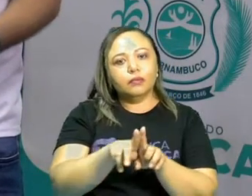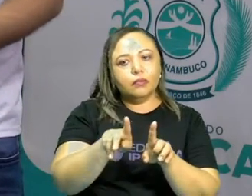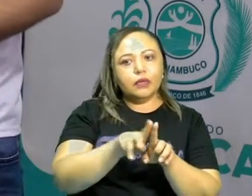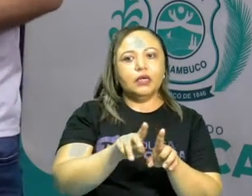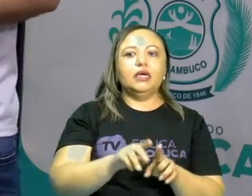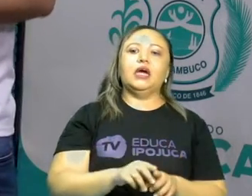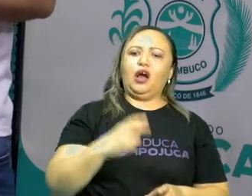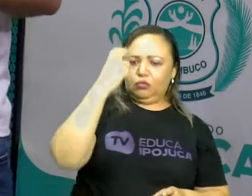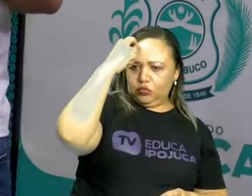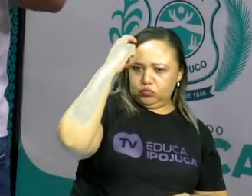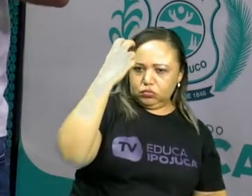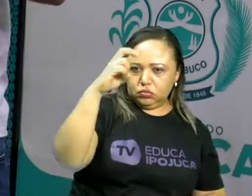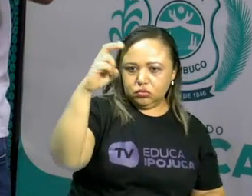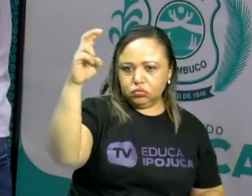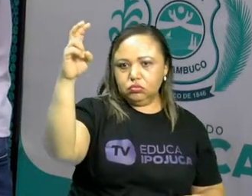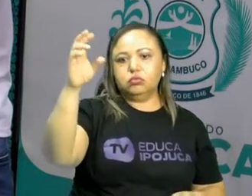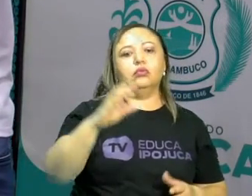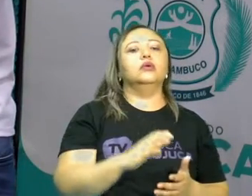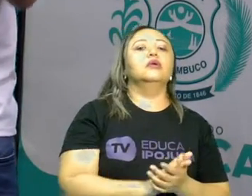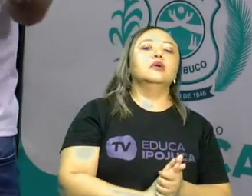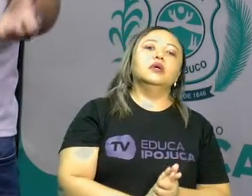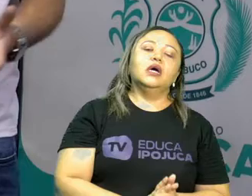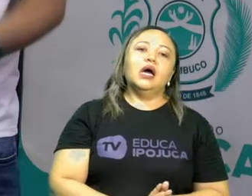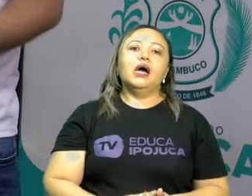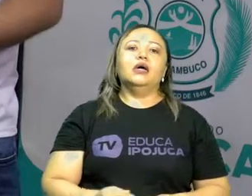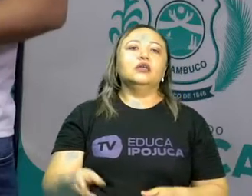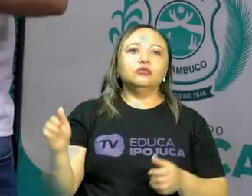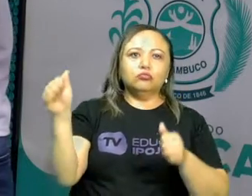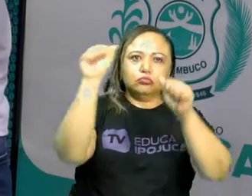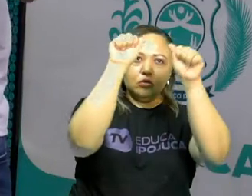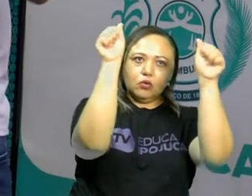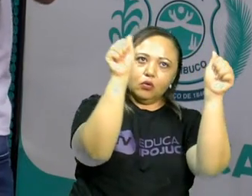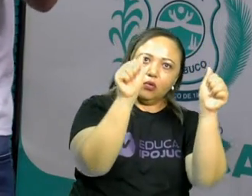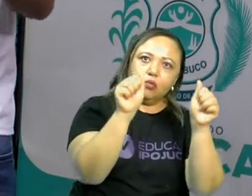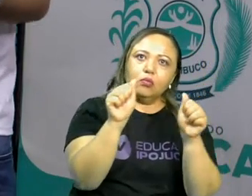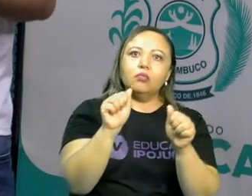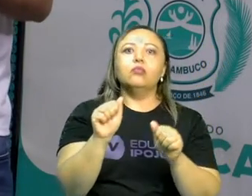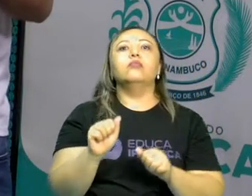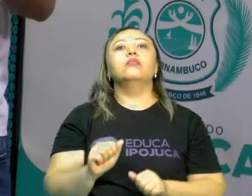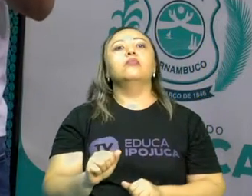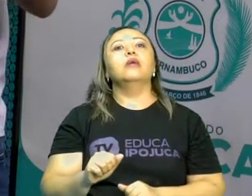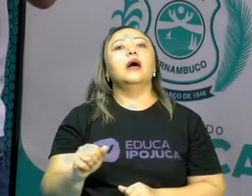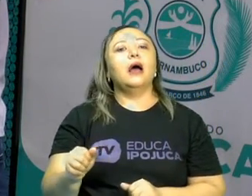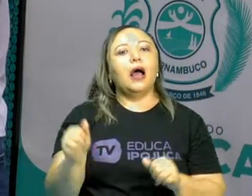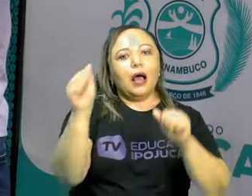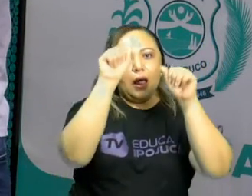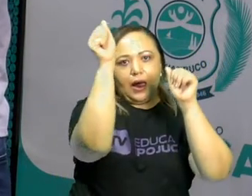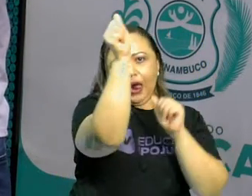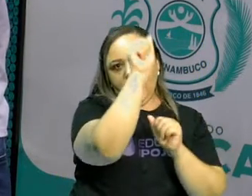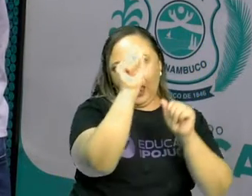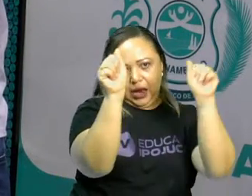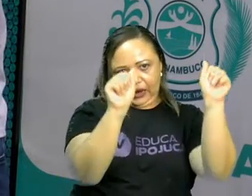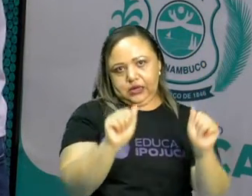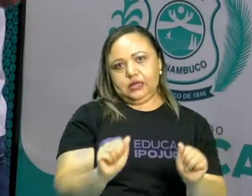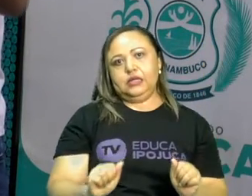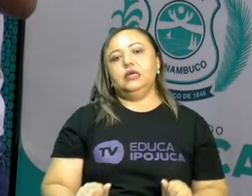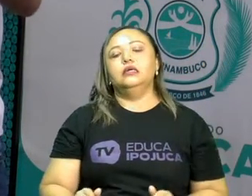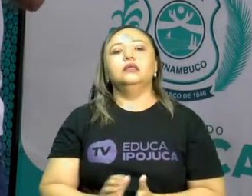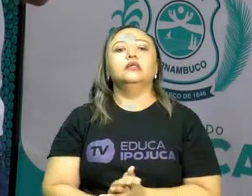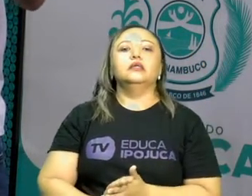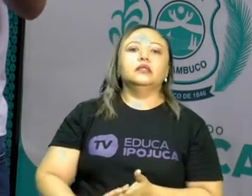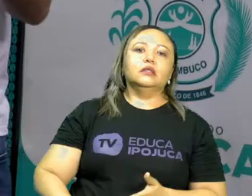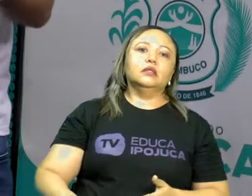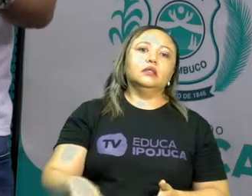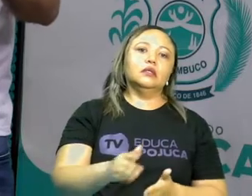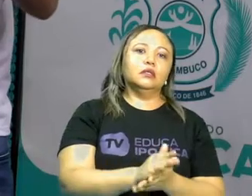cultural, as obras ali de Leonardo da Vinci, né? Ou da Vinci, né? Então, estes... esse momento